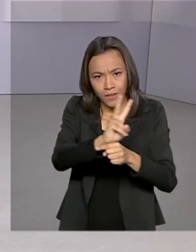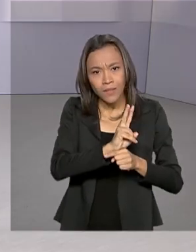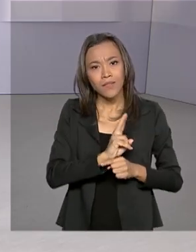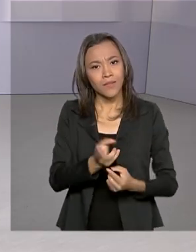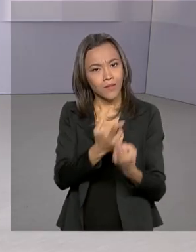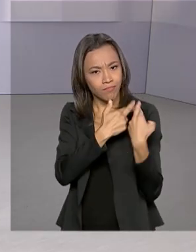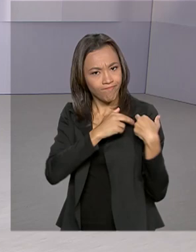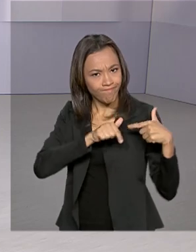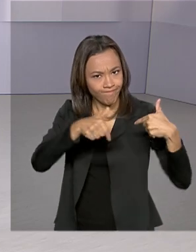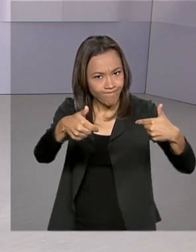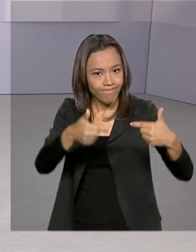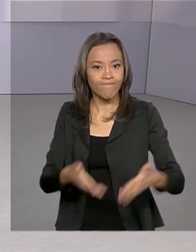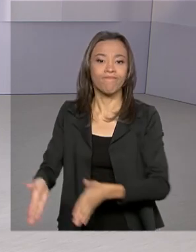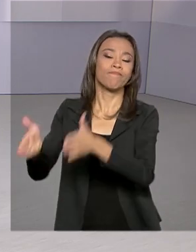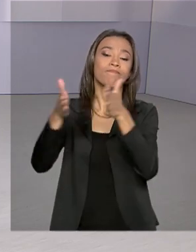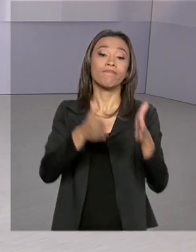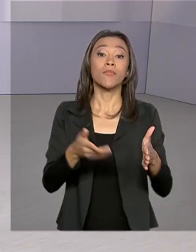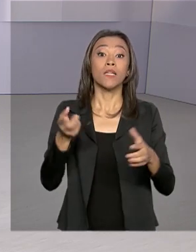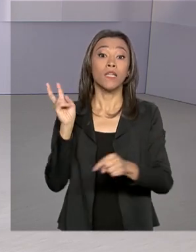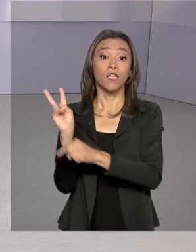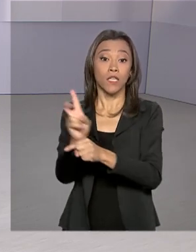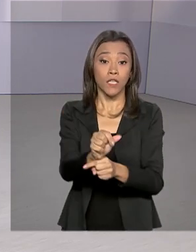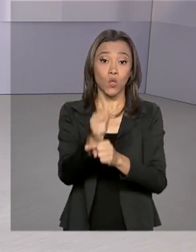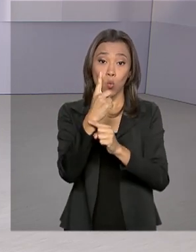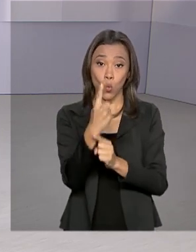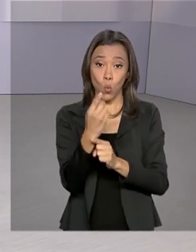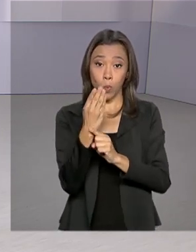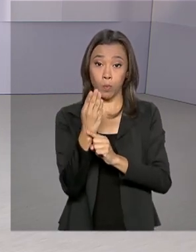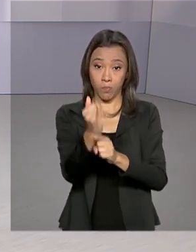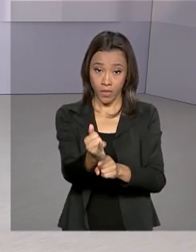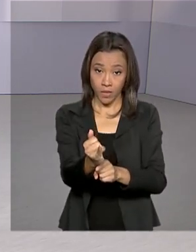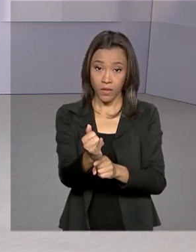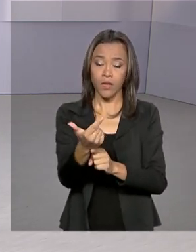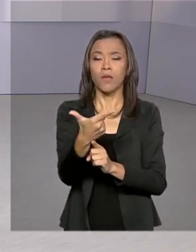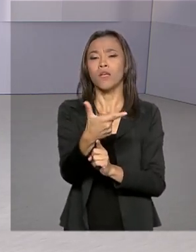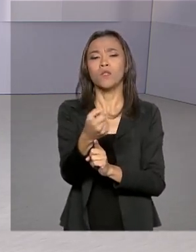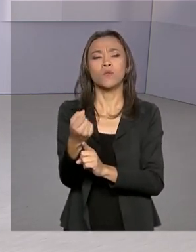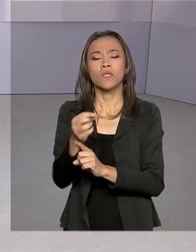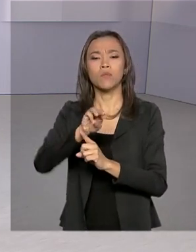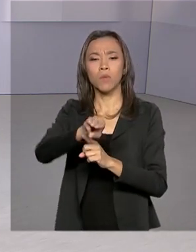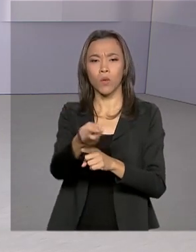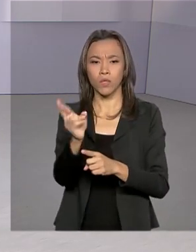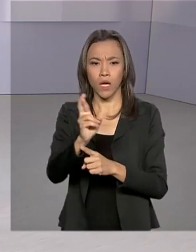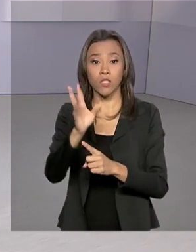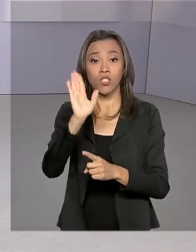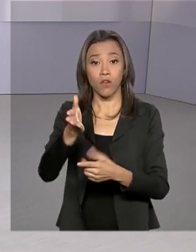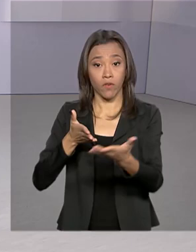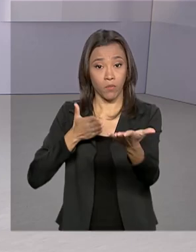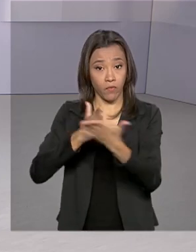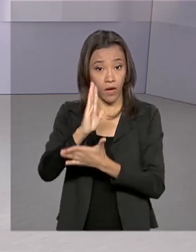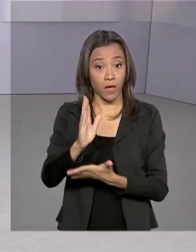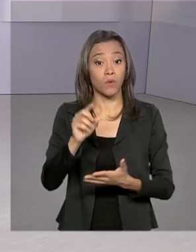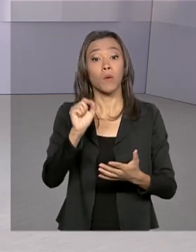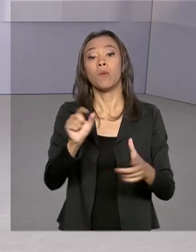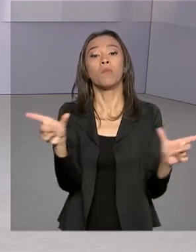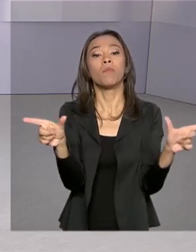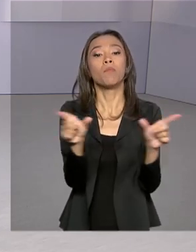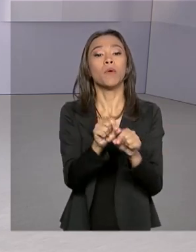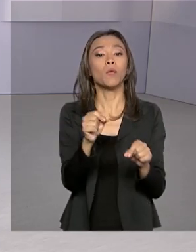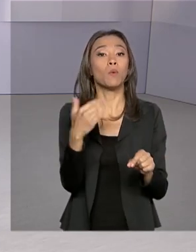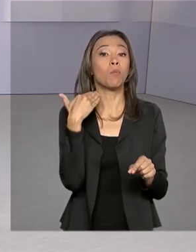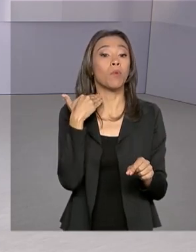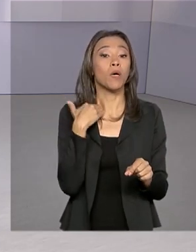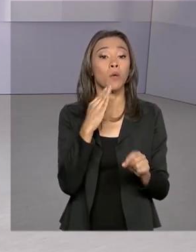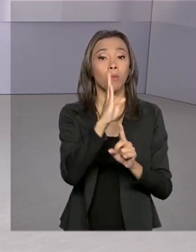E um financiamento de R 1,2 bilhão foi aprovado pelo Banco Nacional de Desenvolvimento